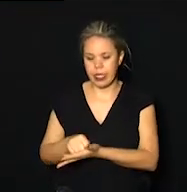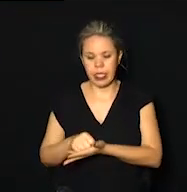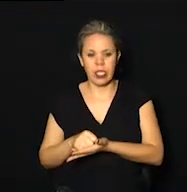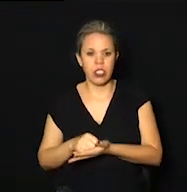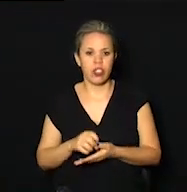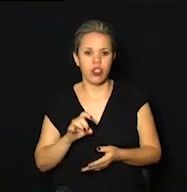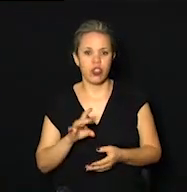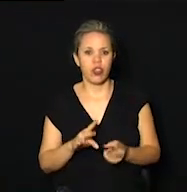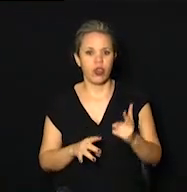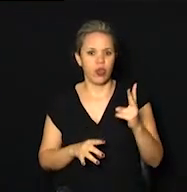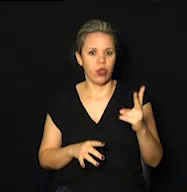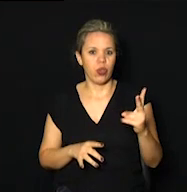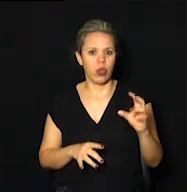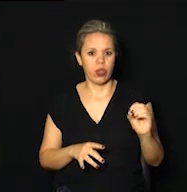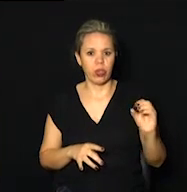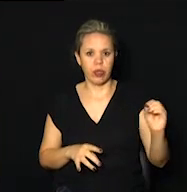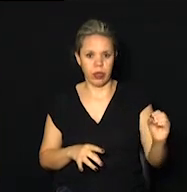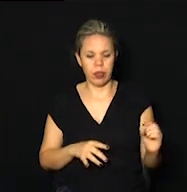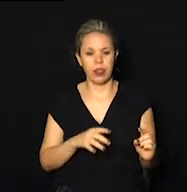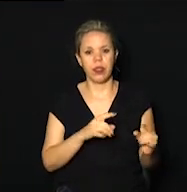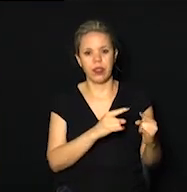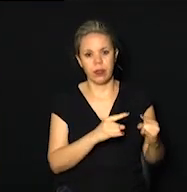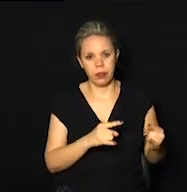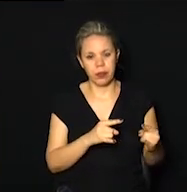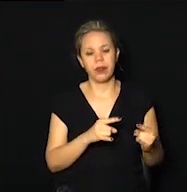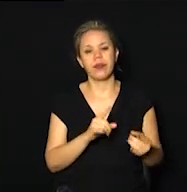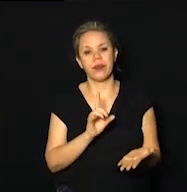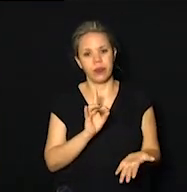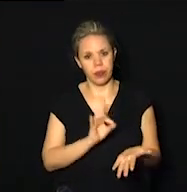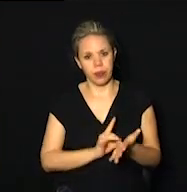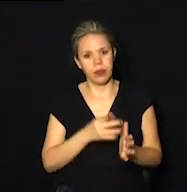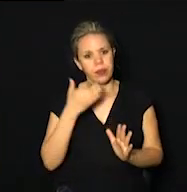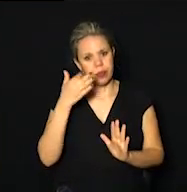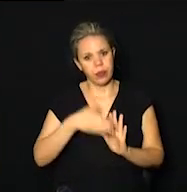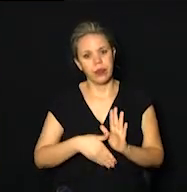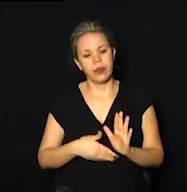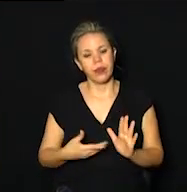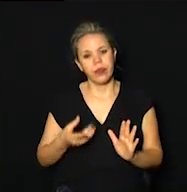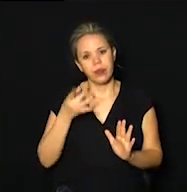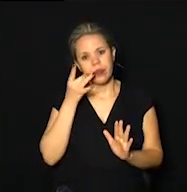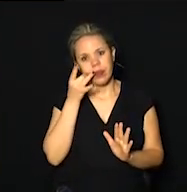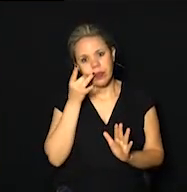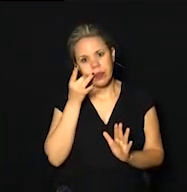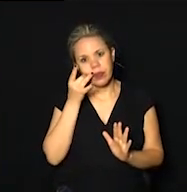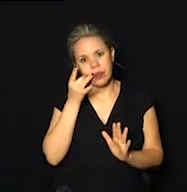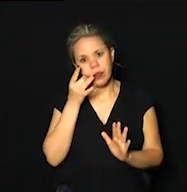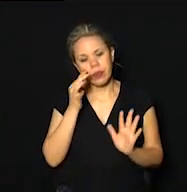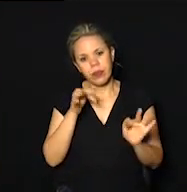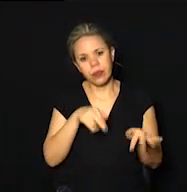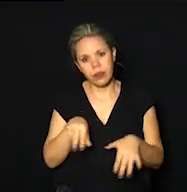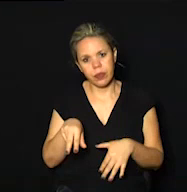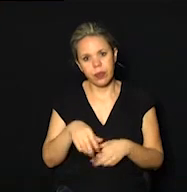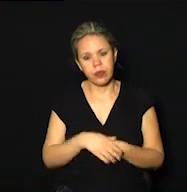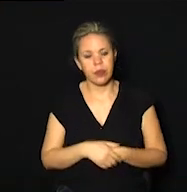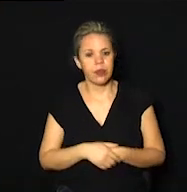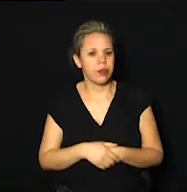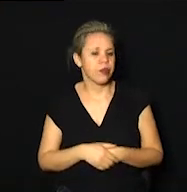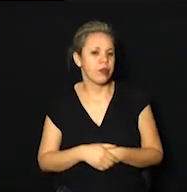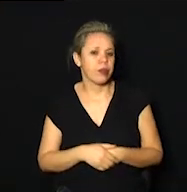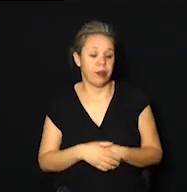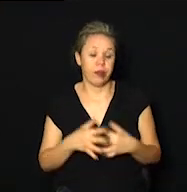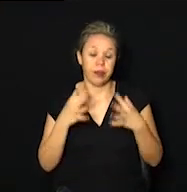cerca de 200 expositores, já confirmaram presença e vão estar presentes aí no final de semana. Mas